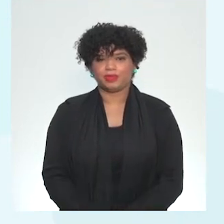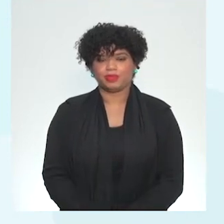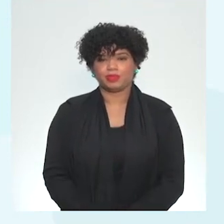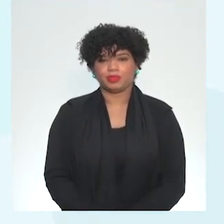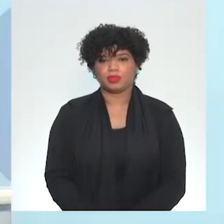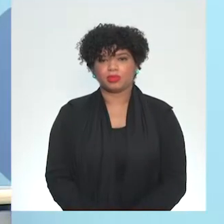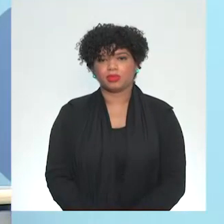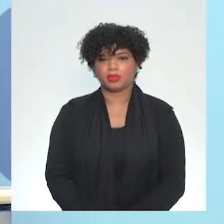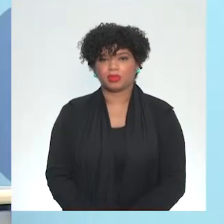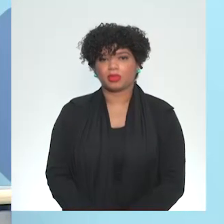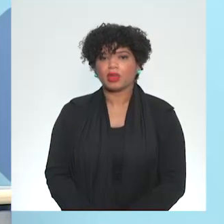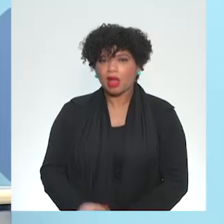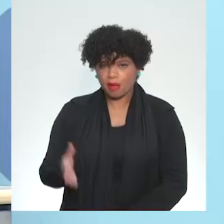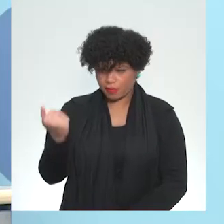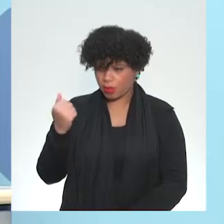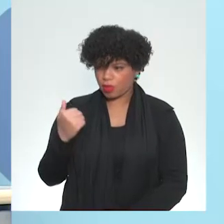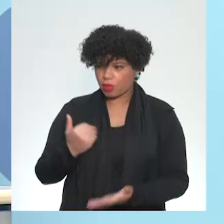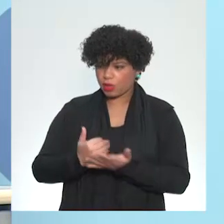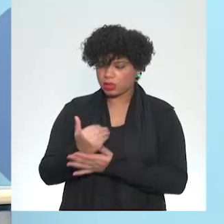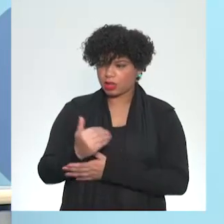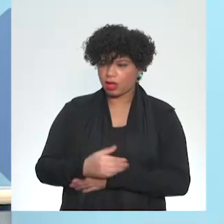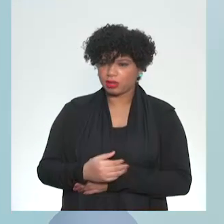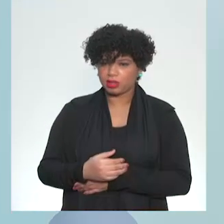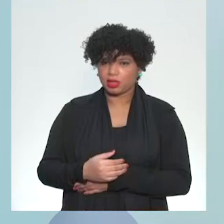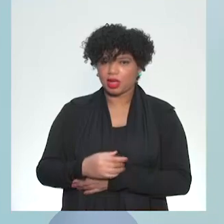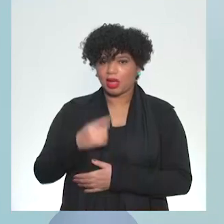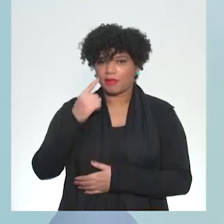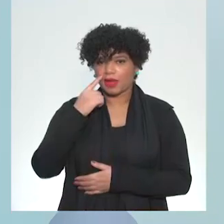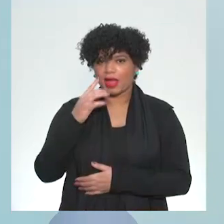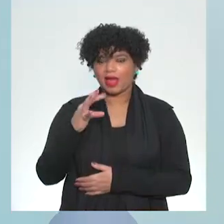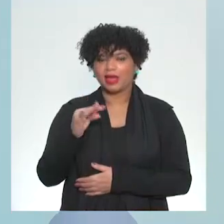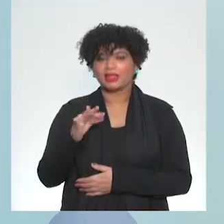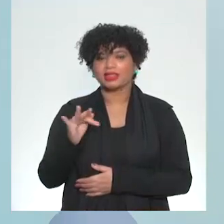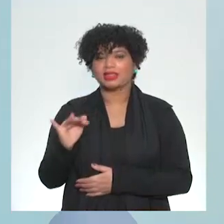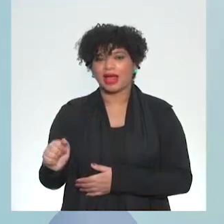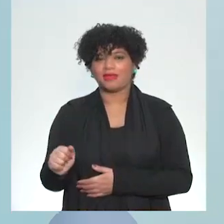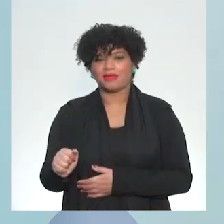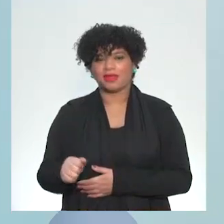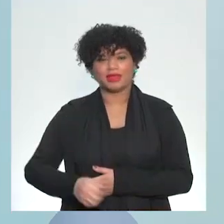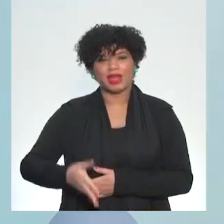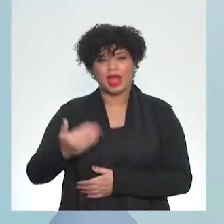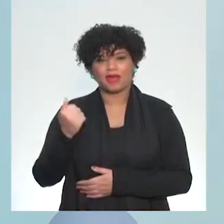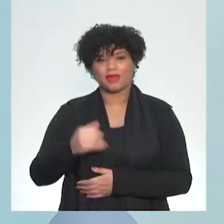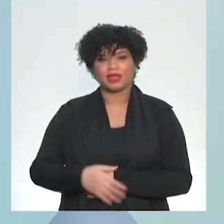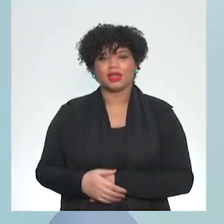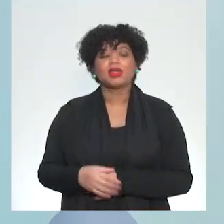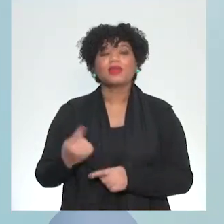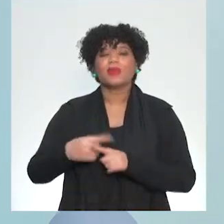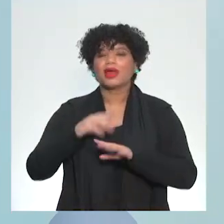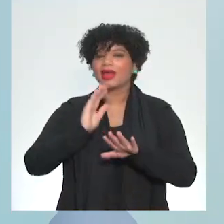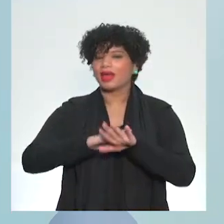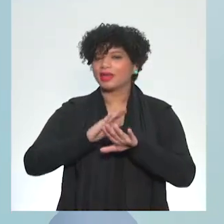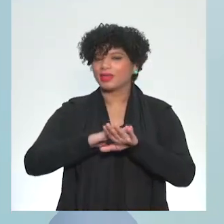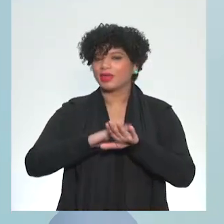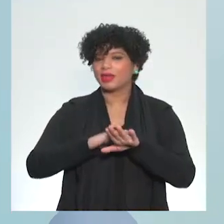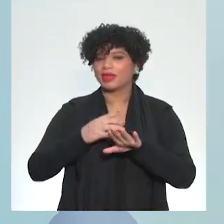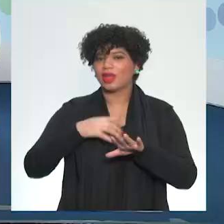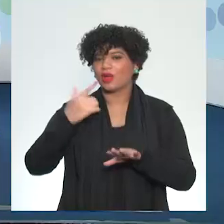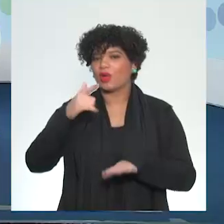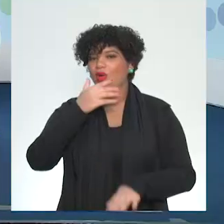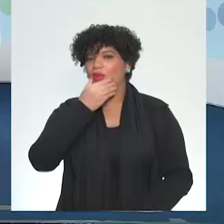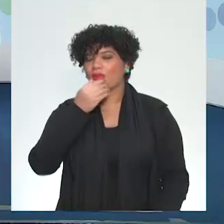Tafa, bora para espelhamento de tela? Agora é a hora que o Tafa vai brilhar na nossa tela. Porque por detrás da Fabiana tem o Tafarel.